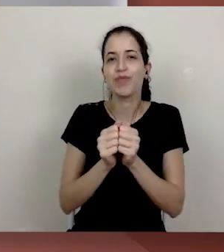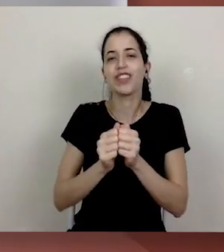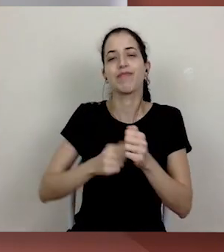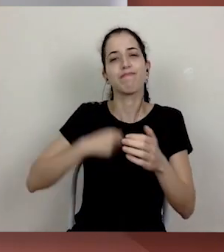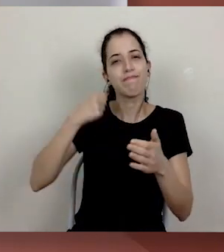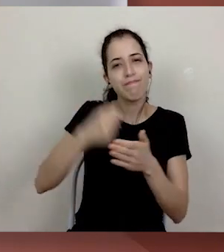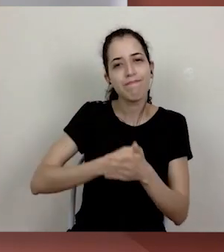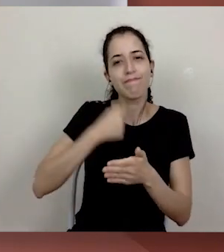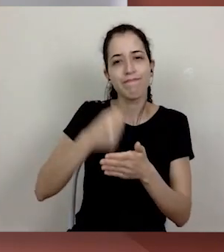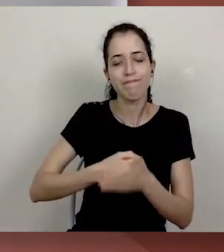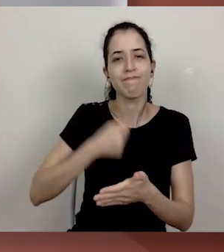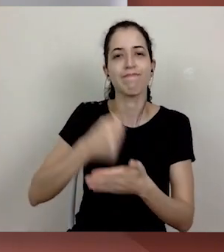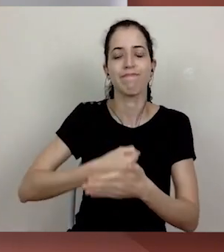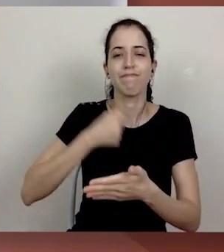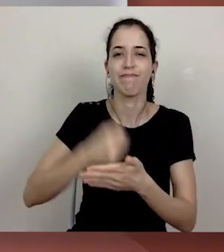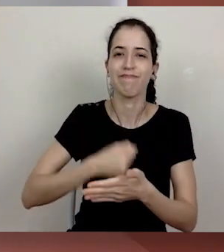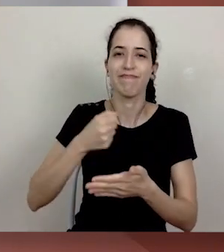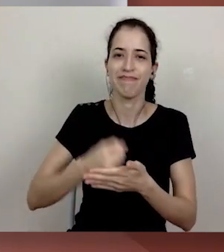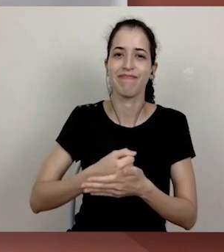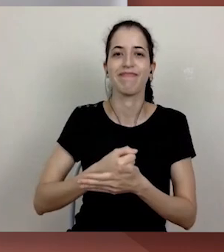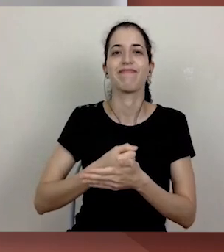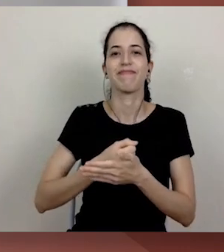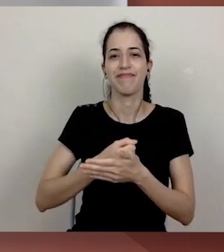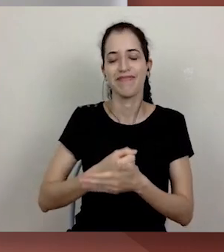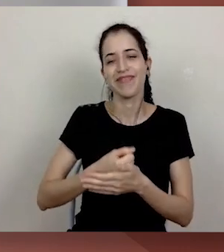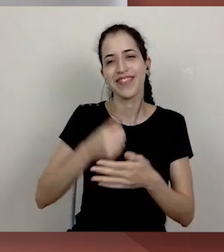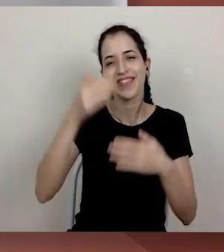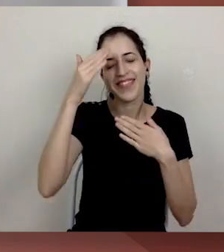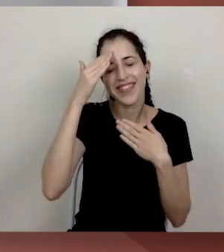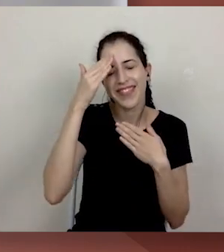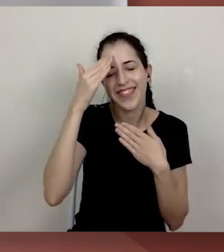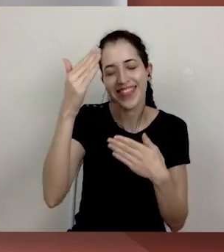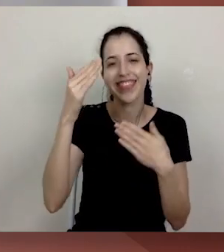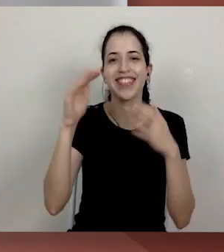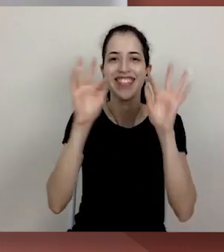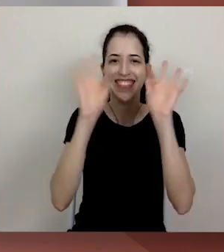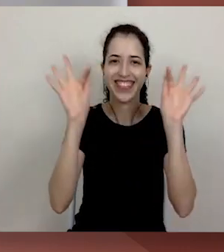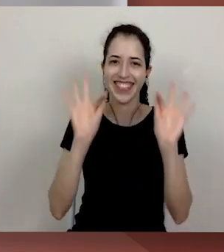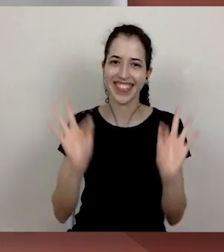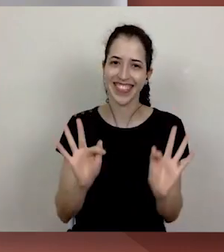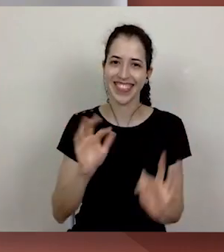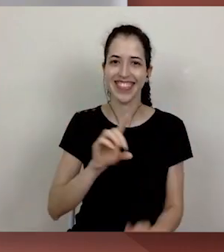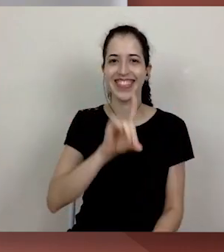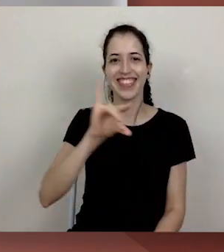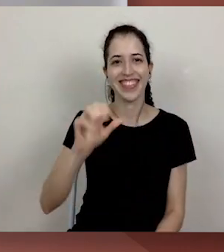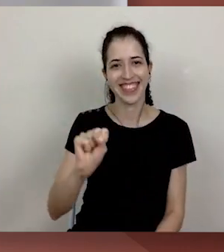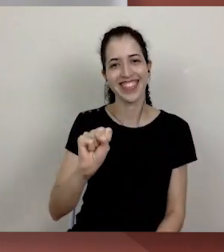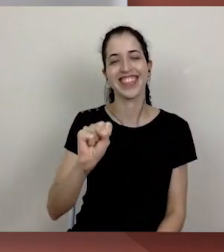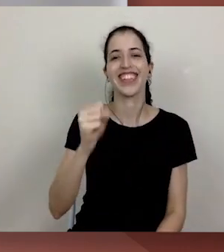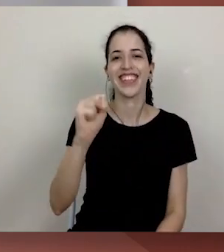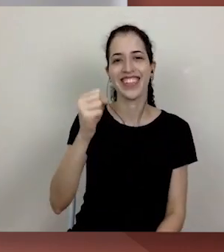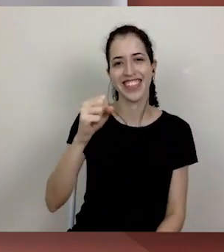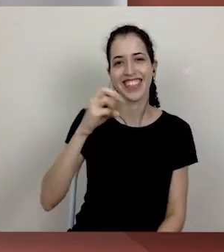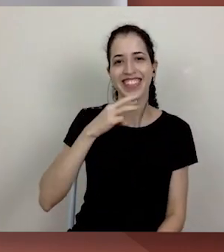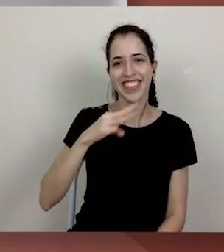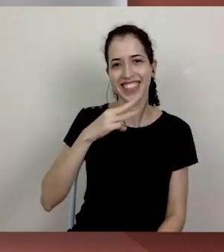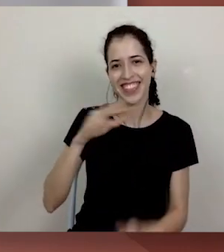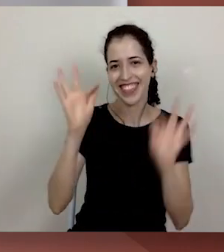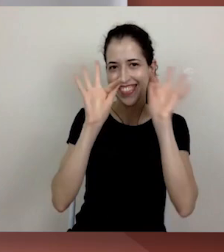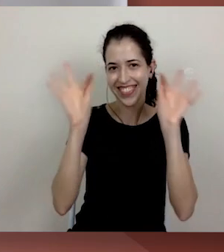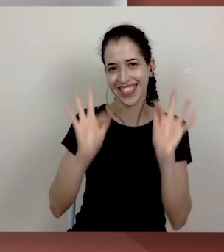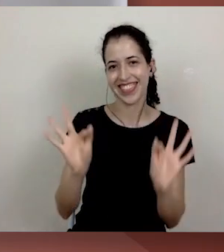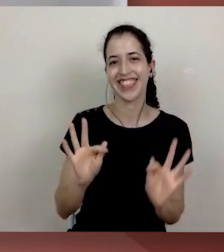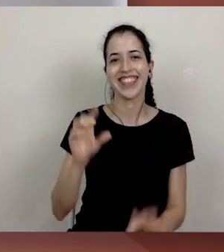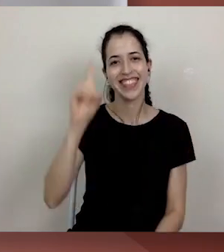resistindo, mas sorrindo. Muito obrigada. Feliz 8 de março. Feliz Dia da Mulher.